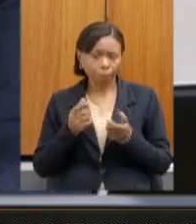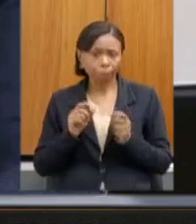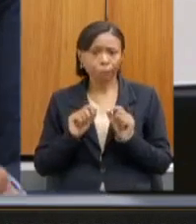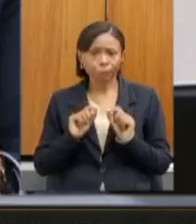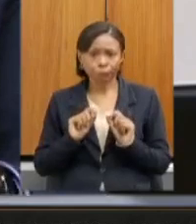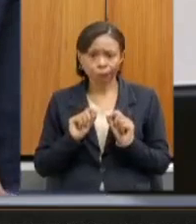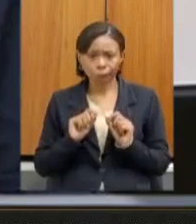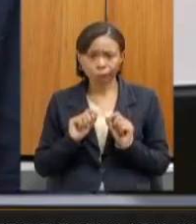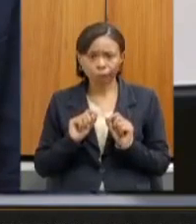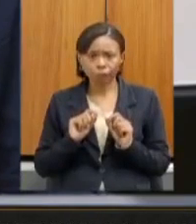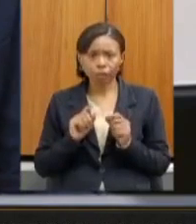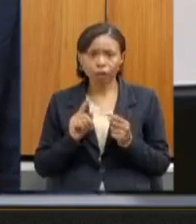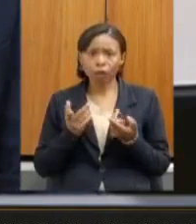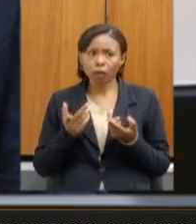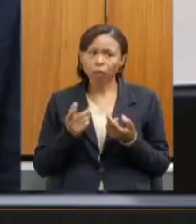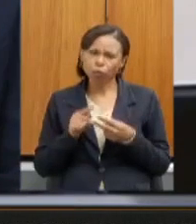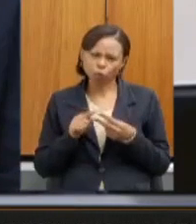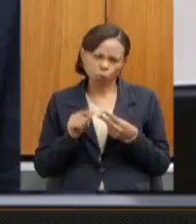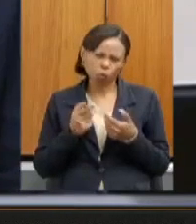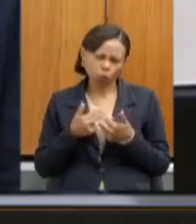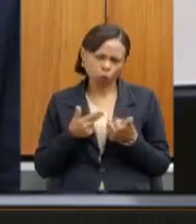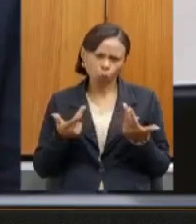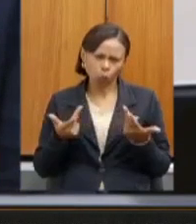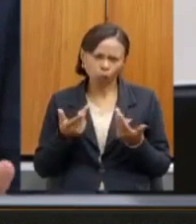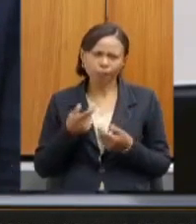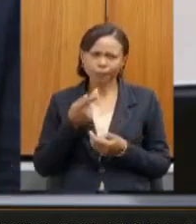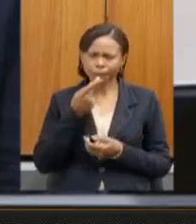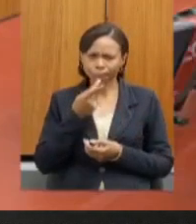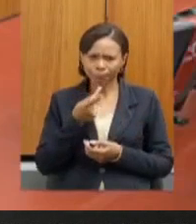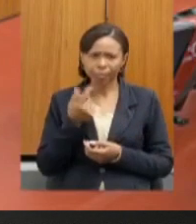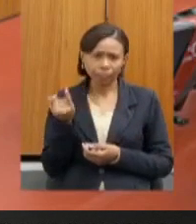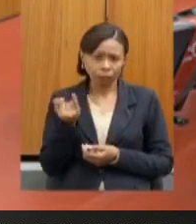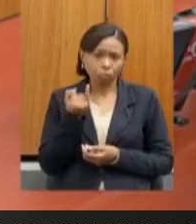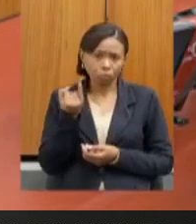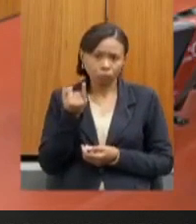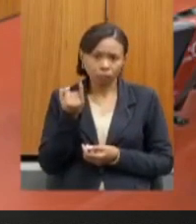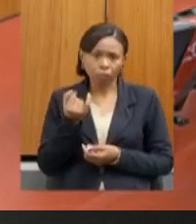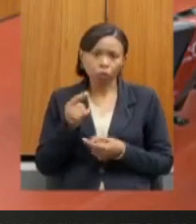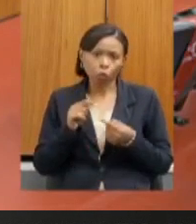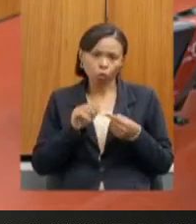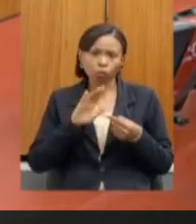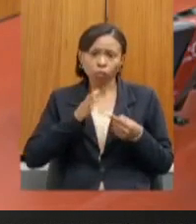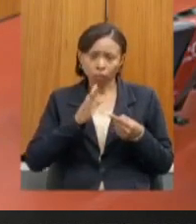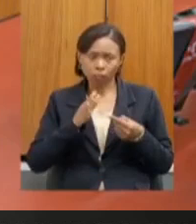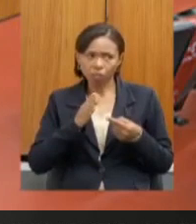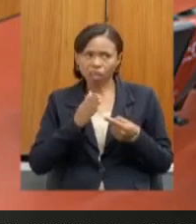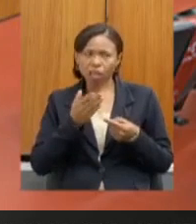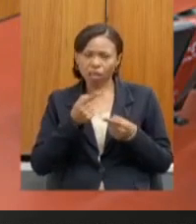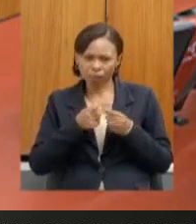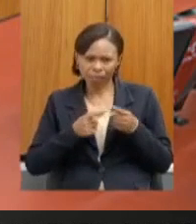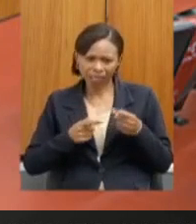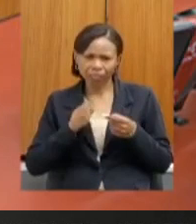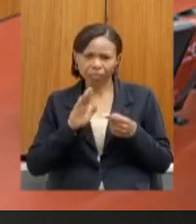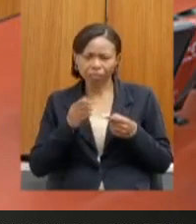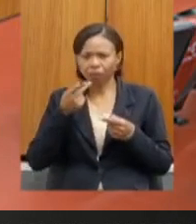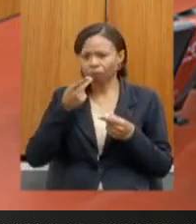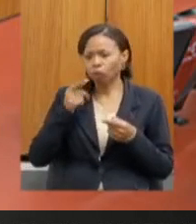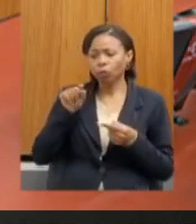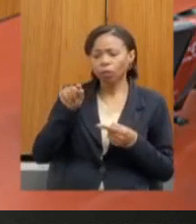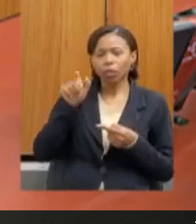duas ponderações que são de extrema importância, uma parte delas já foi colocada aqui pela nossa querida